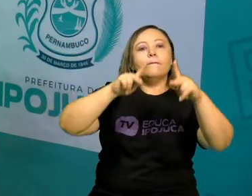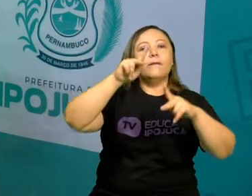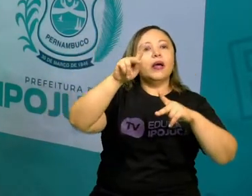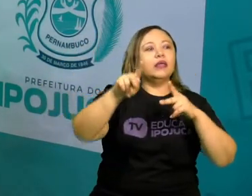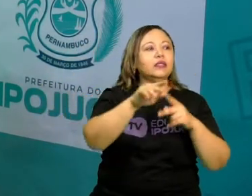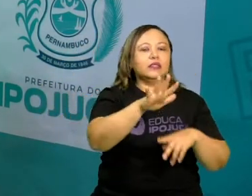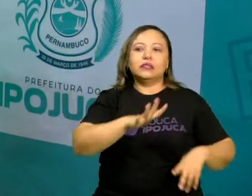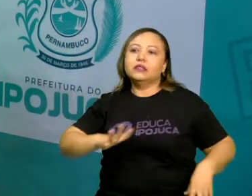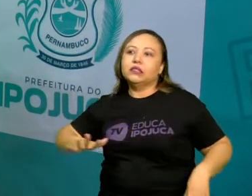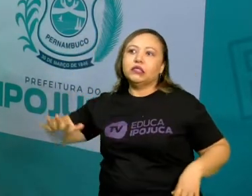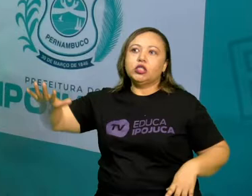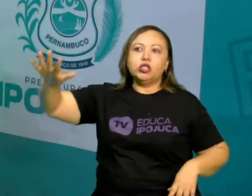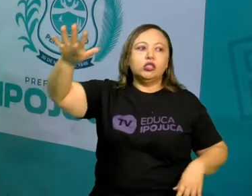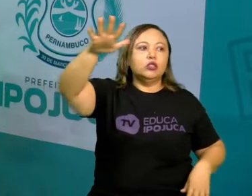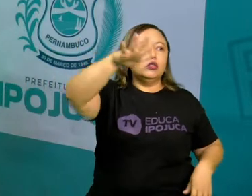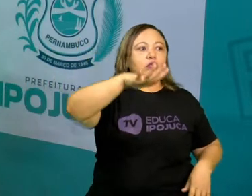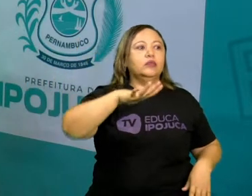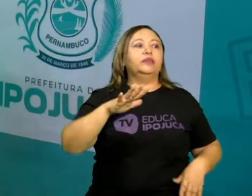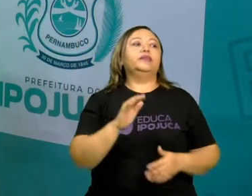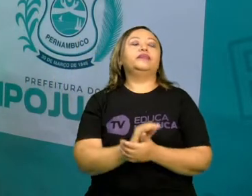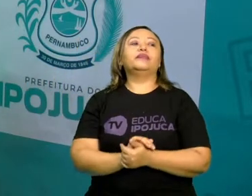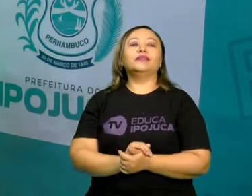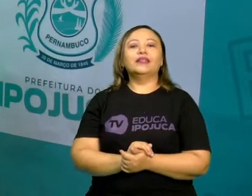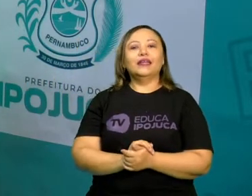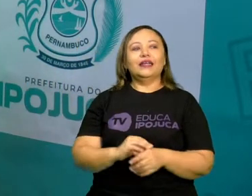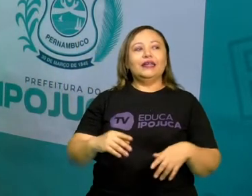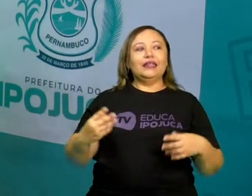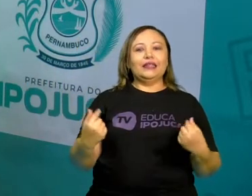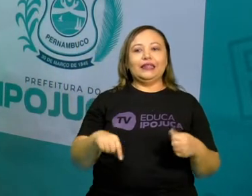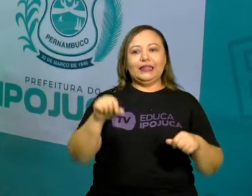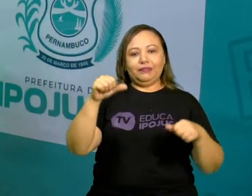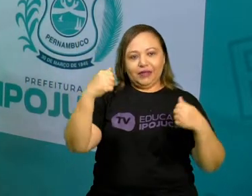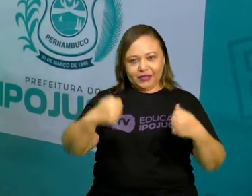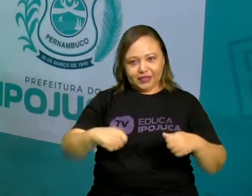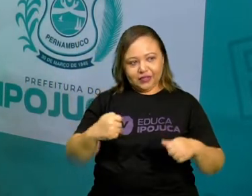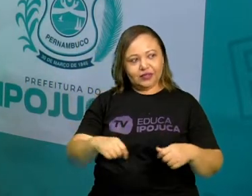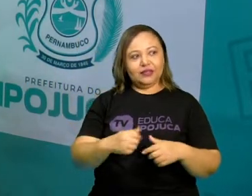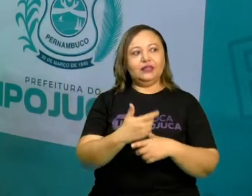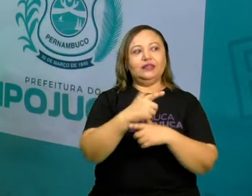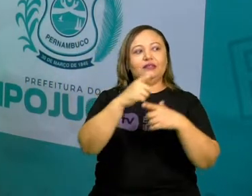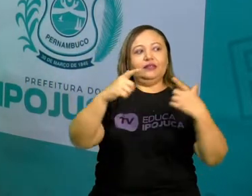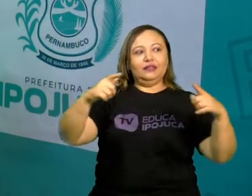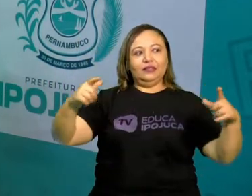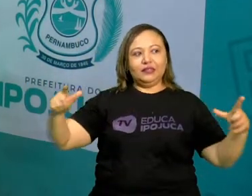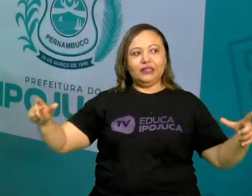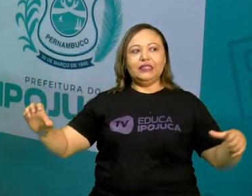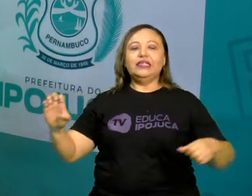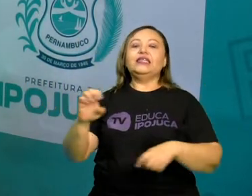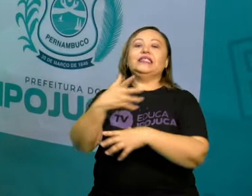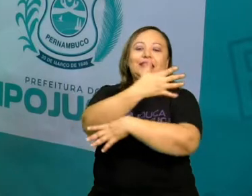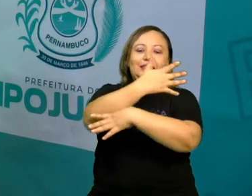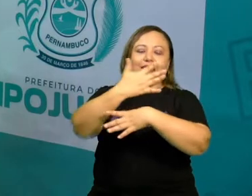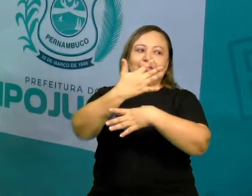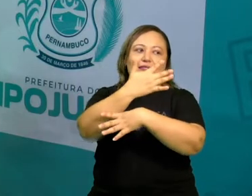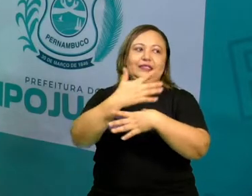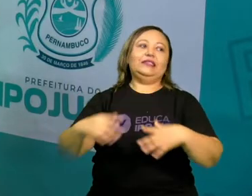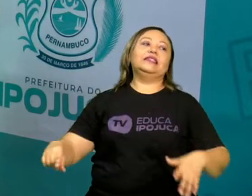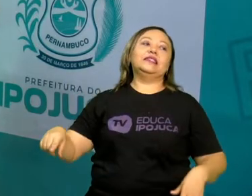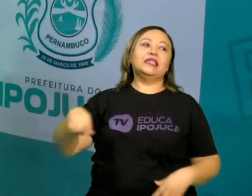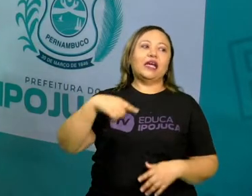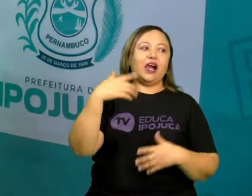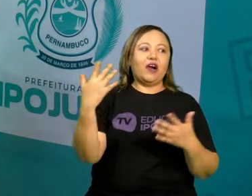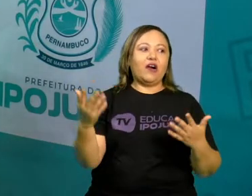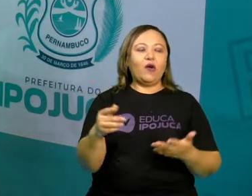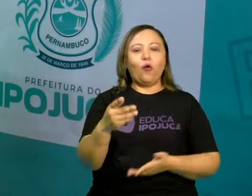que as famílias foram crescendo, viraram tribos. Depois teve a necessidade de crescer ainda mais e viraram cidades. Depois,